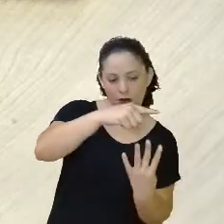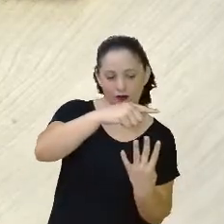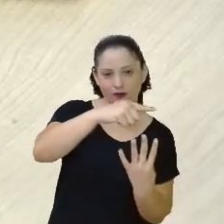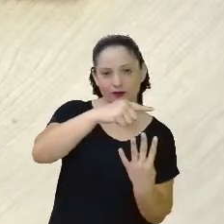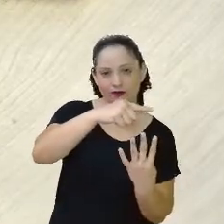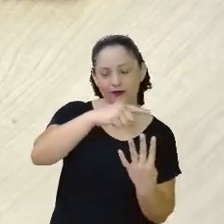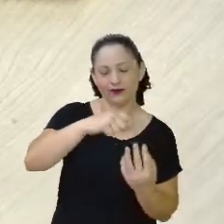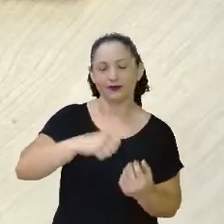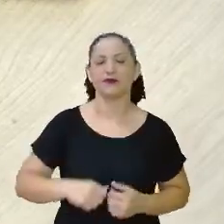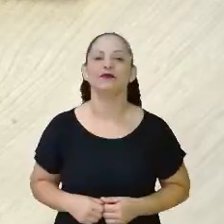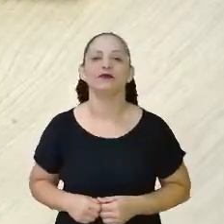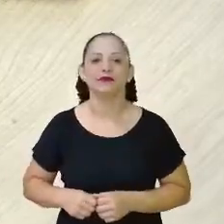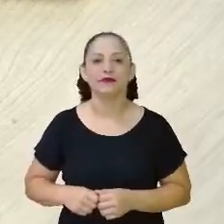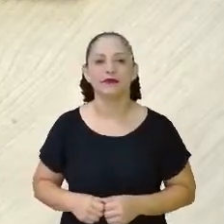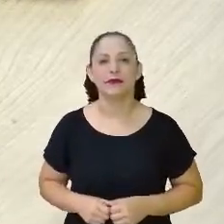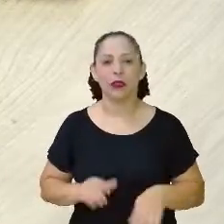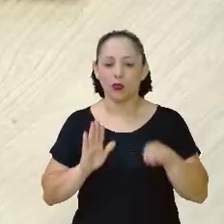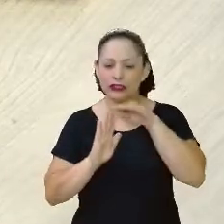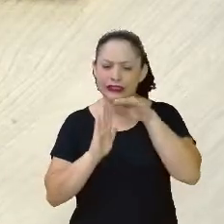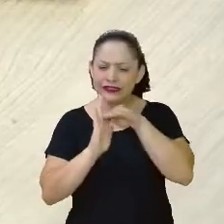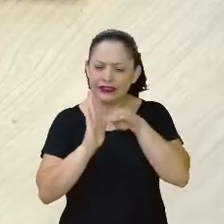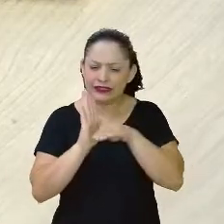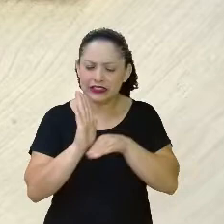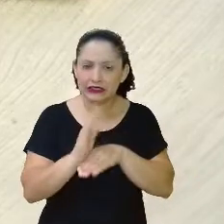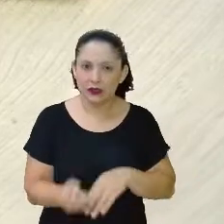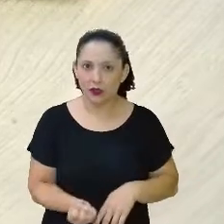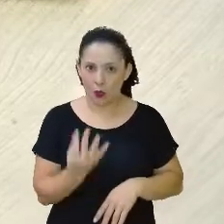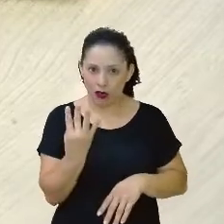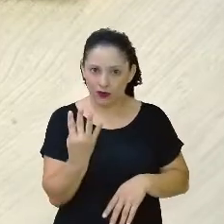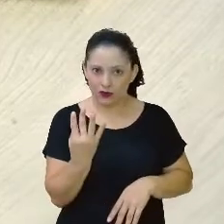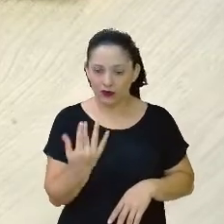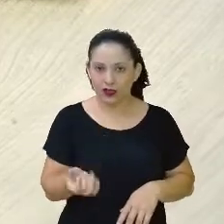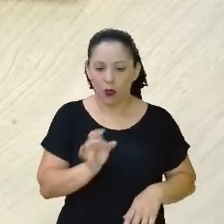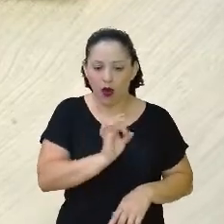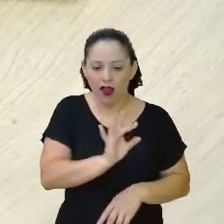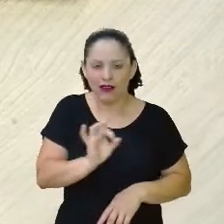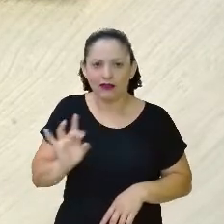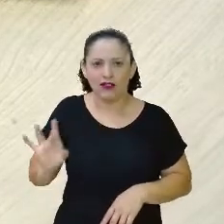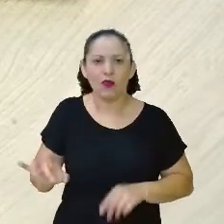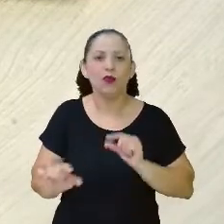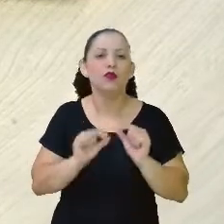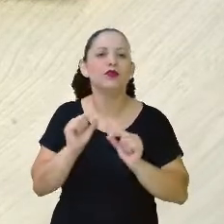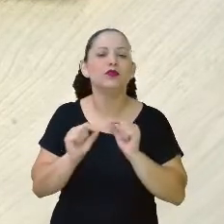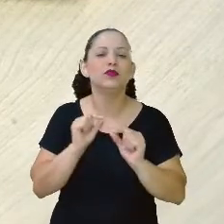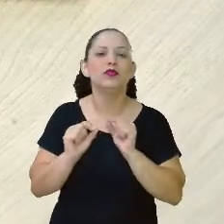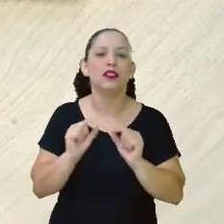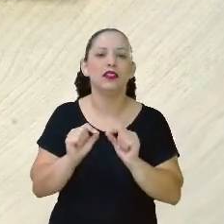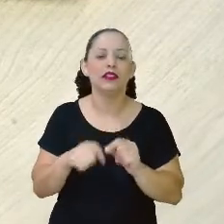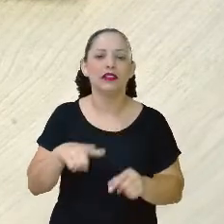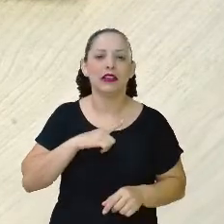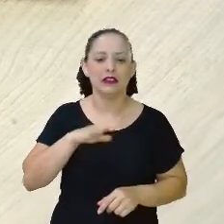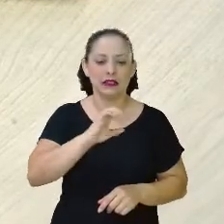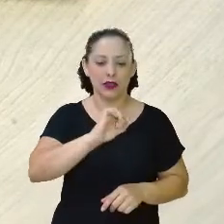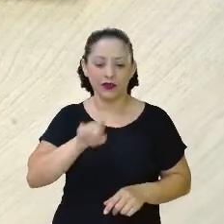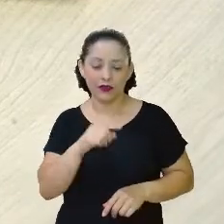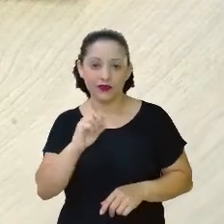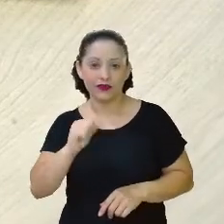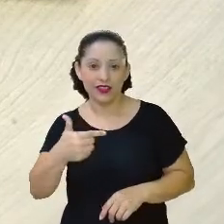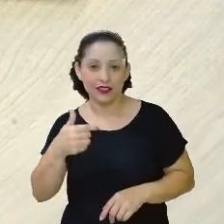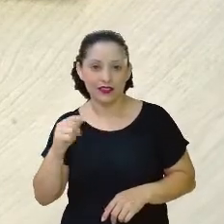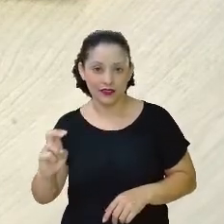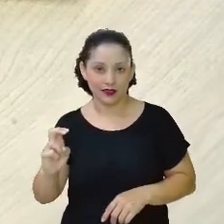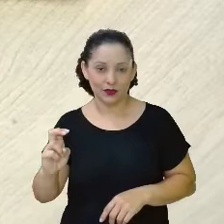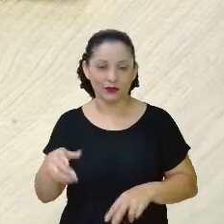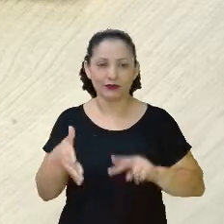Se eu dividir um real em quatro partes, cada pedacinho desse, ou seja, 25 centavos do